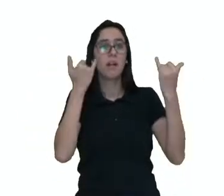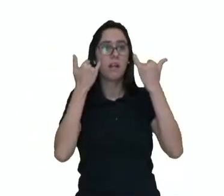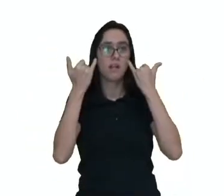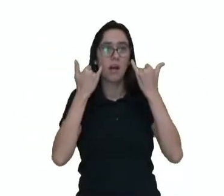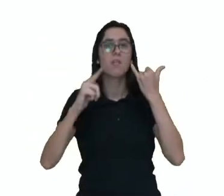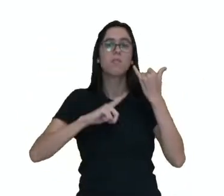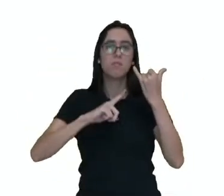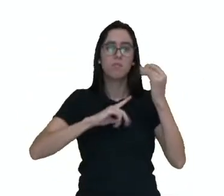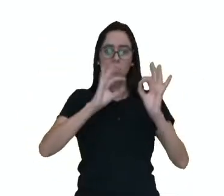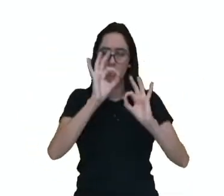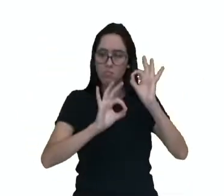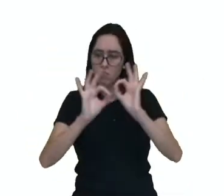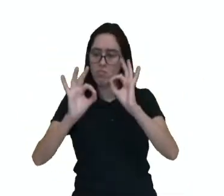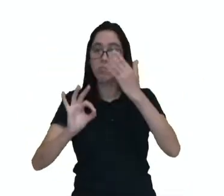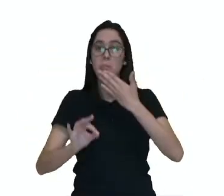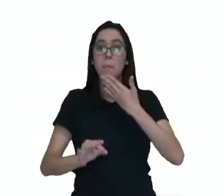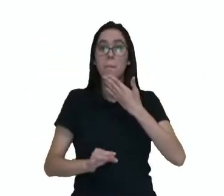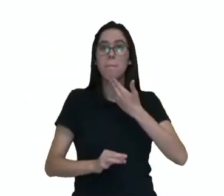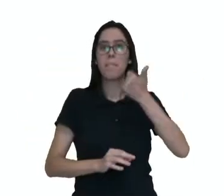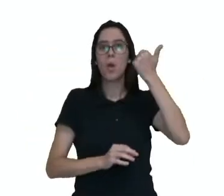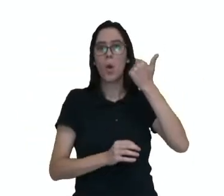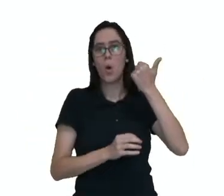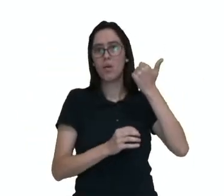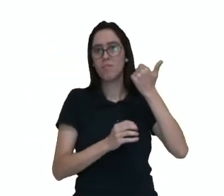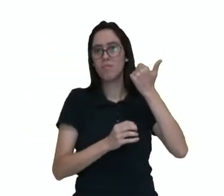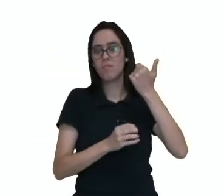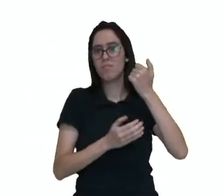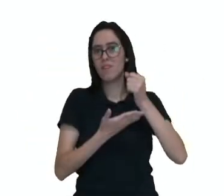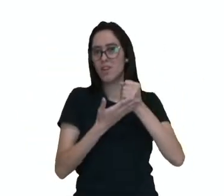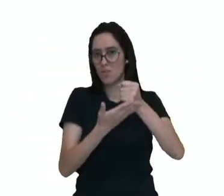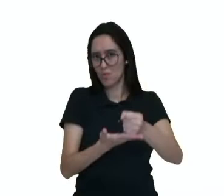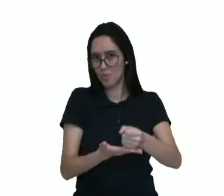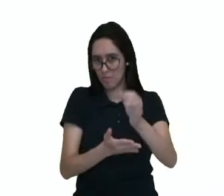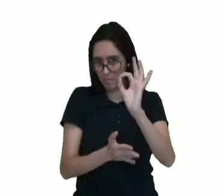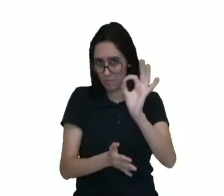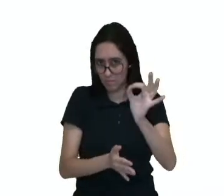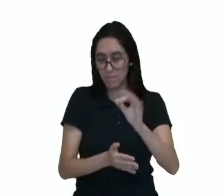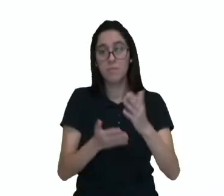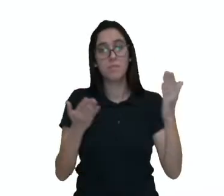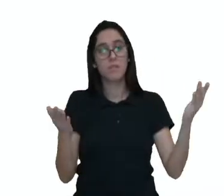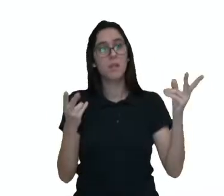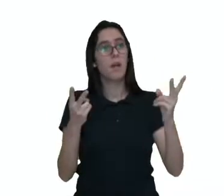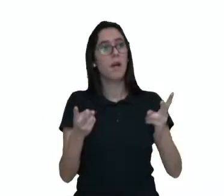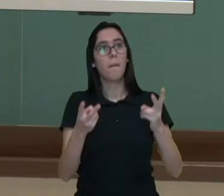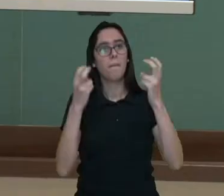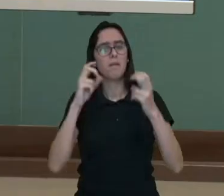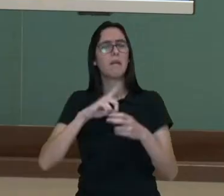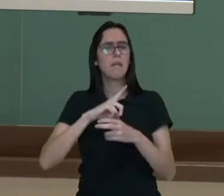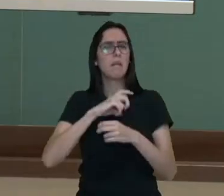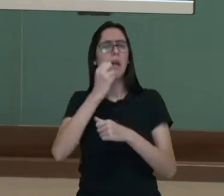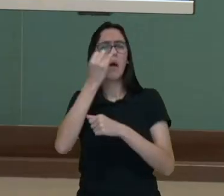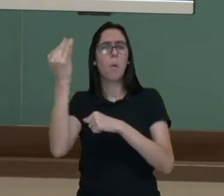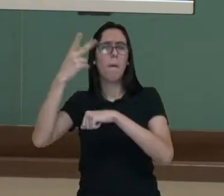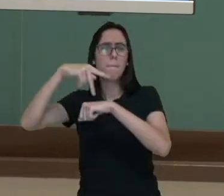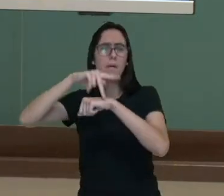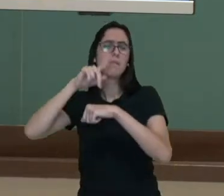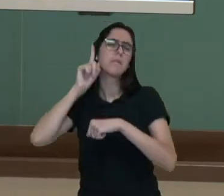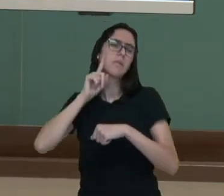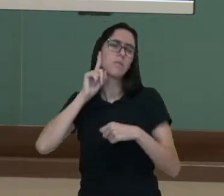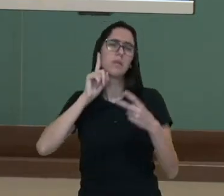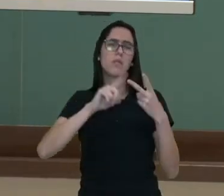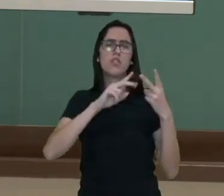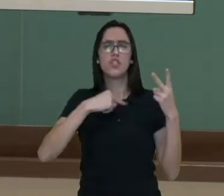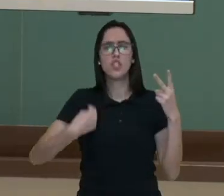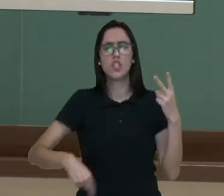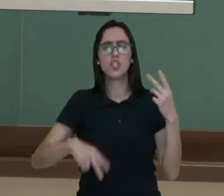organizados, facilitando a sua, né, interpretação. Então, aqui a gente percebe que tem alguns países, Estados Unidos, China,